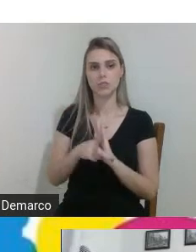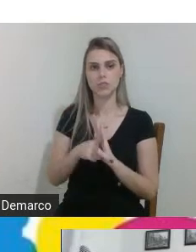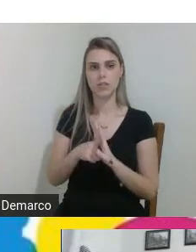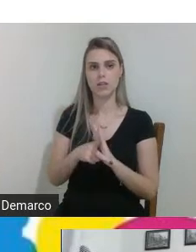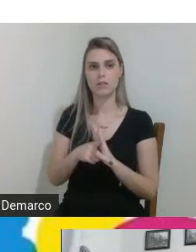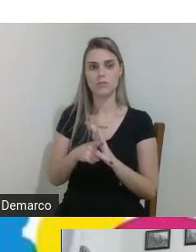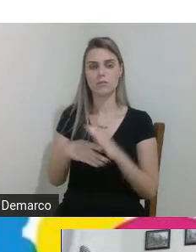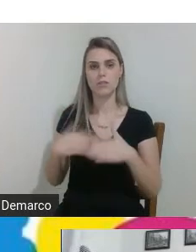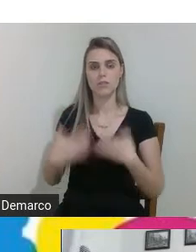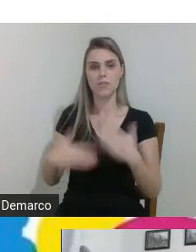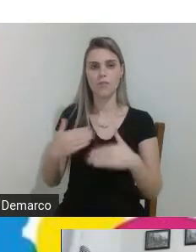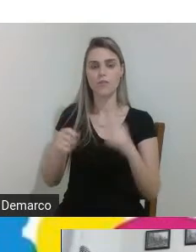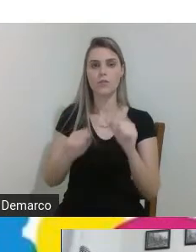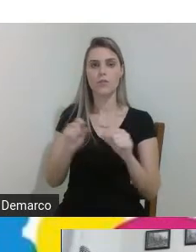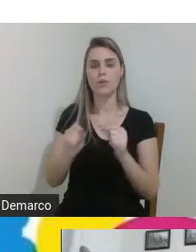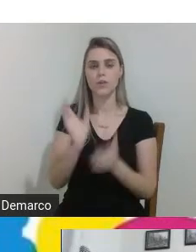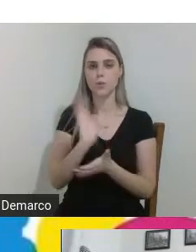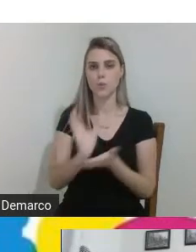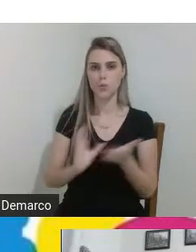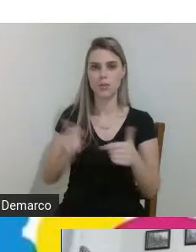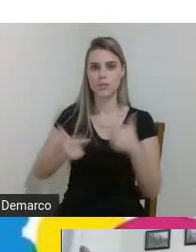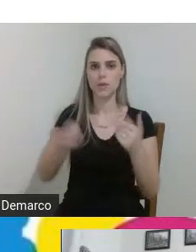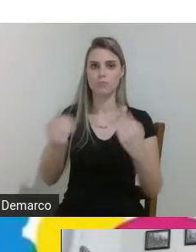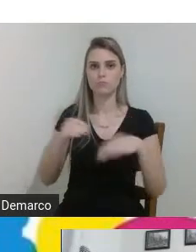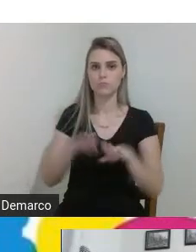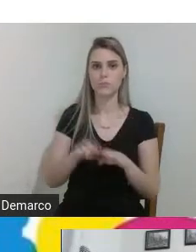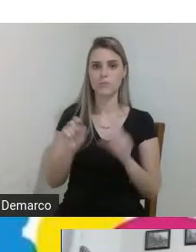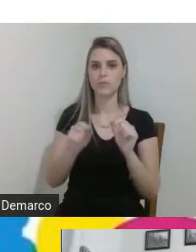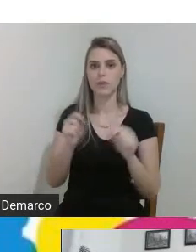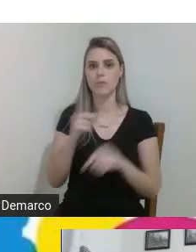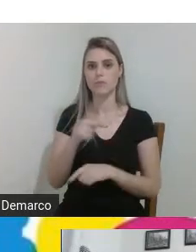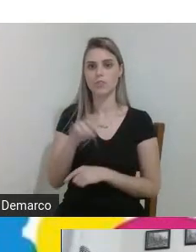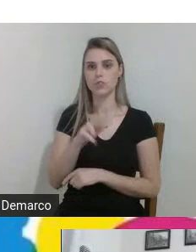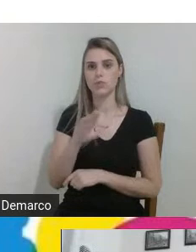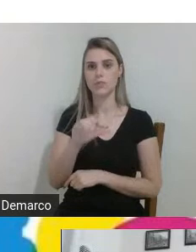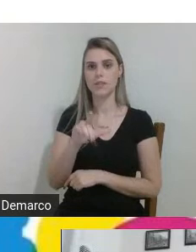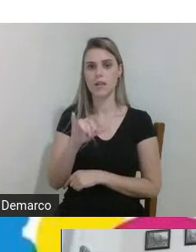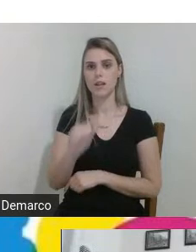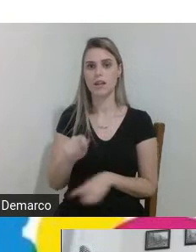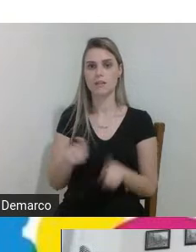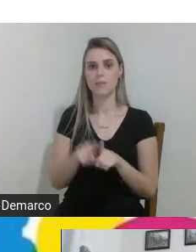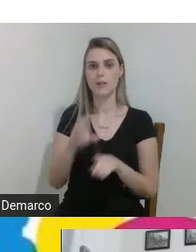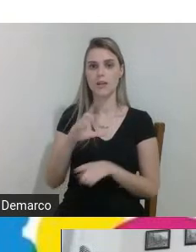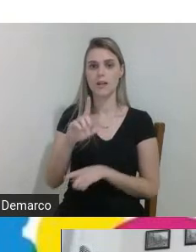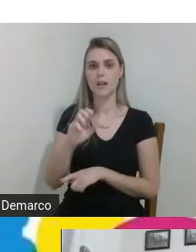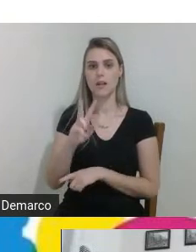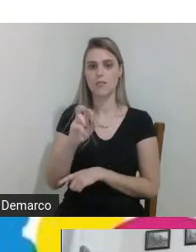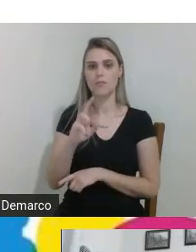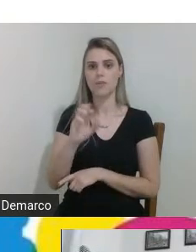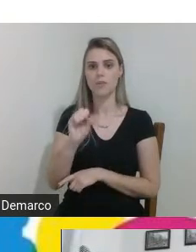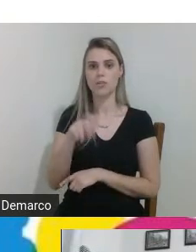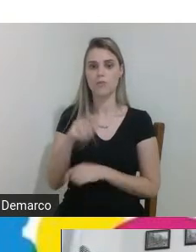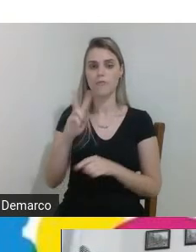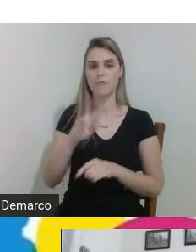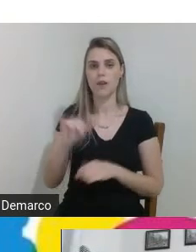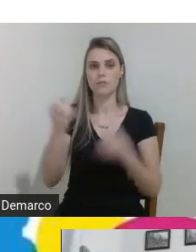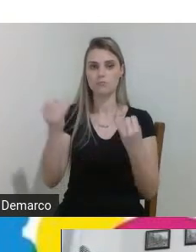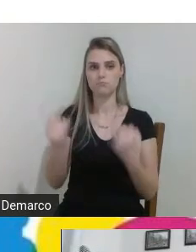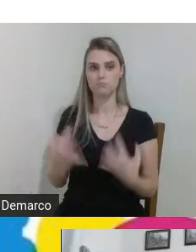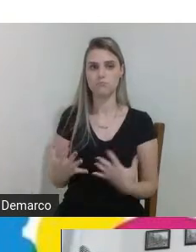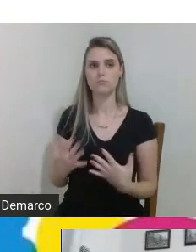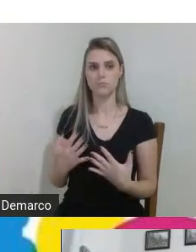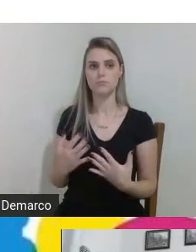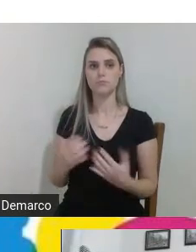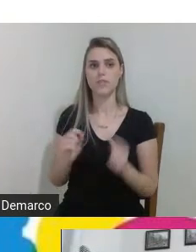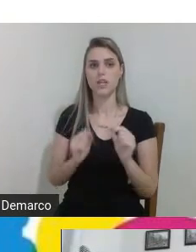de trabalho integrador que depois a professora Juscelia e professor Clércio vão abordar um pouquinho mais a fundo que nos possibilita